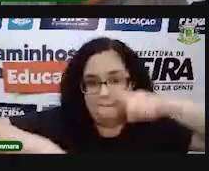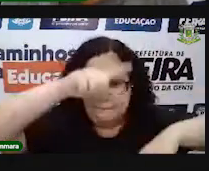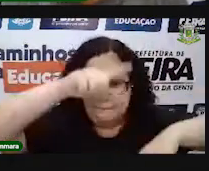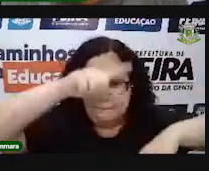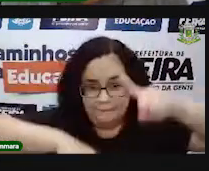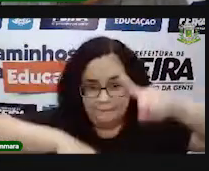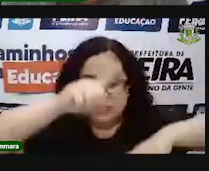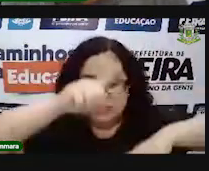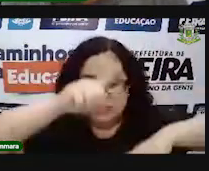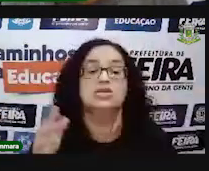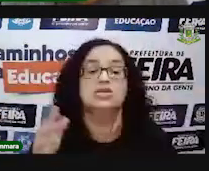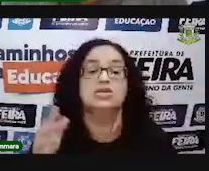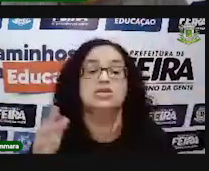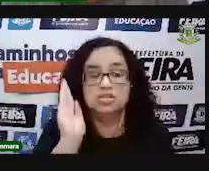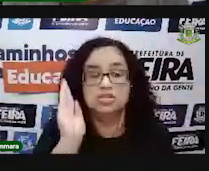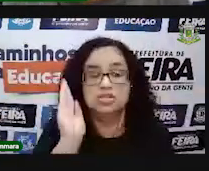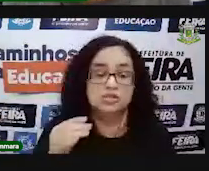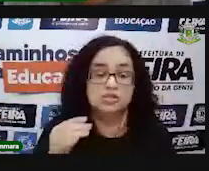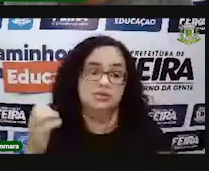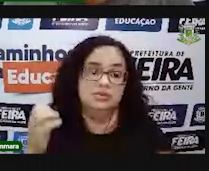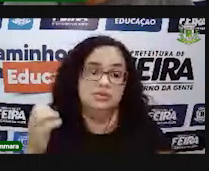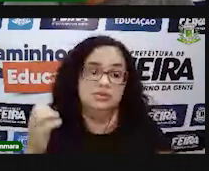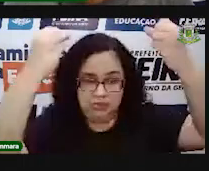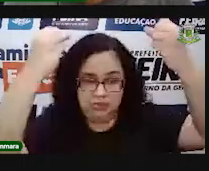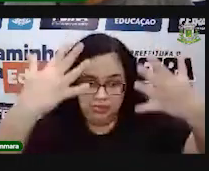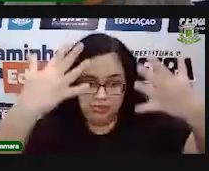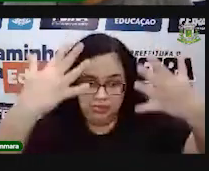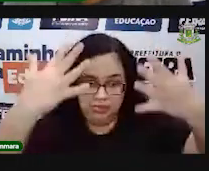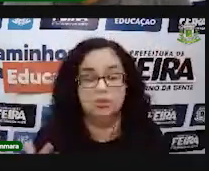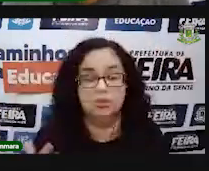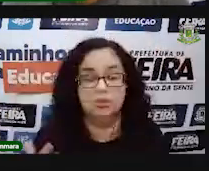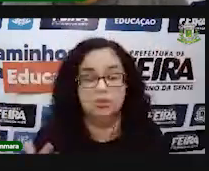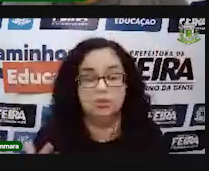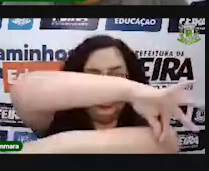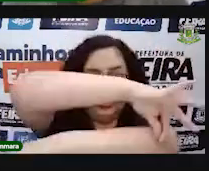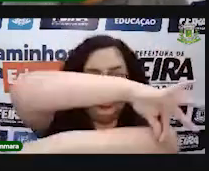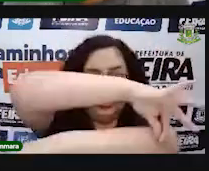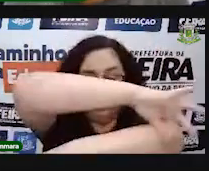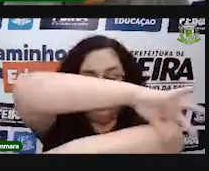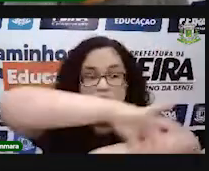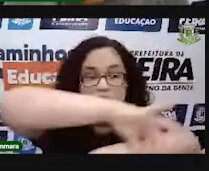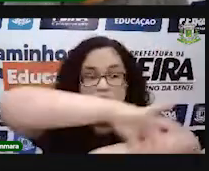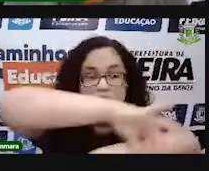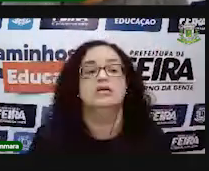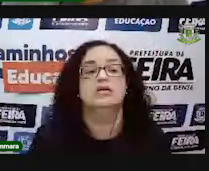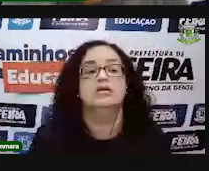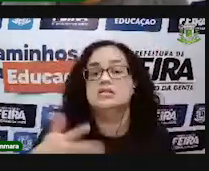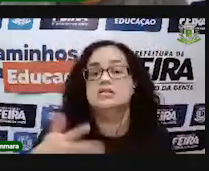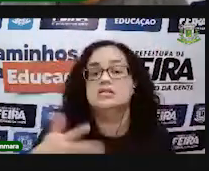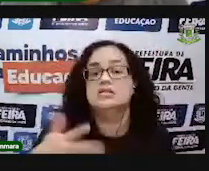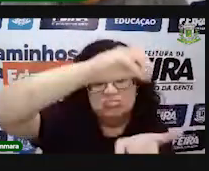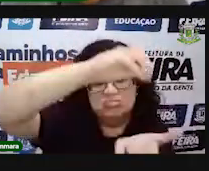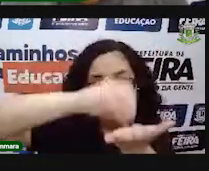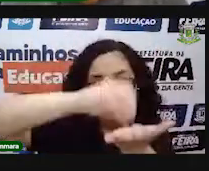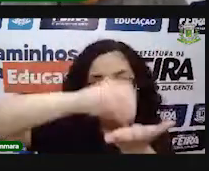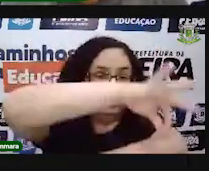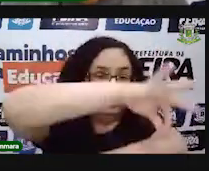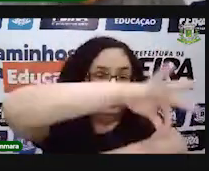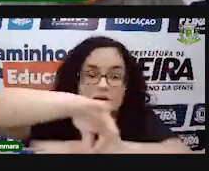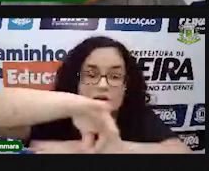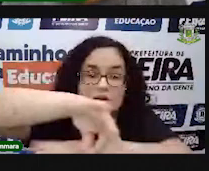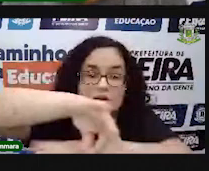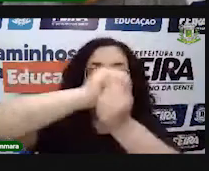de base quadrada com alguns materiaizinhos que eu já acabei de falar, tá bom? Uma